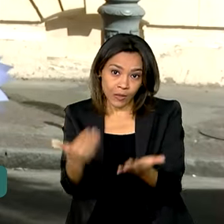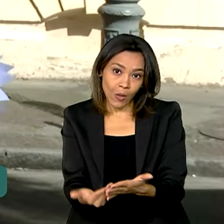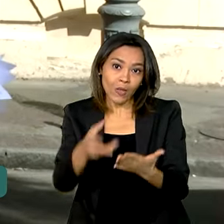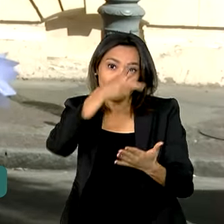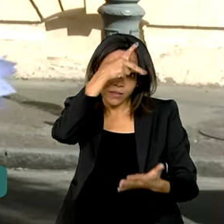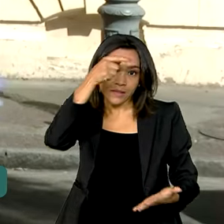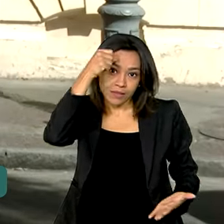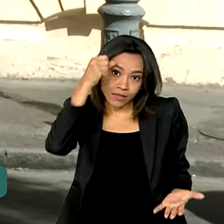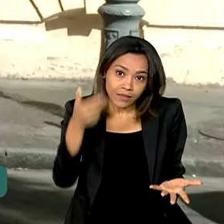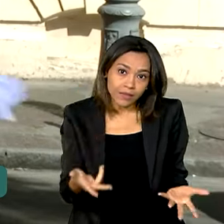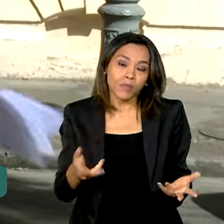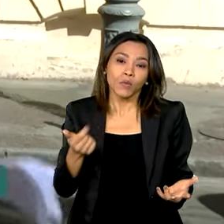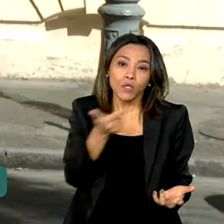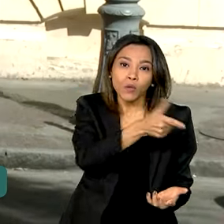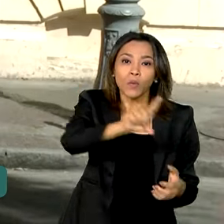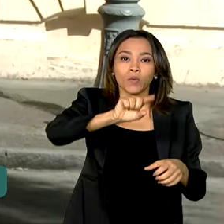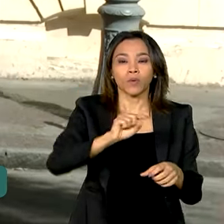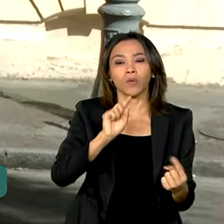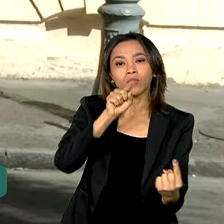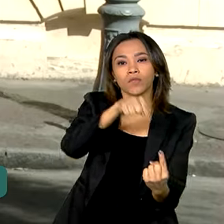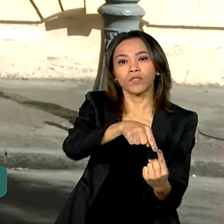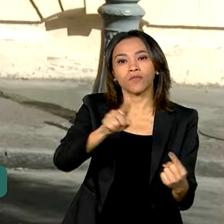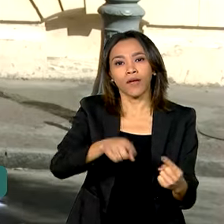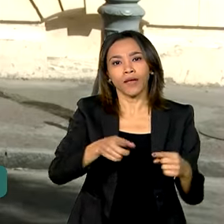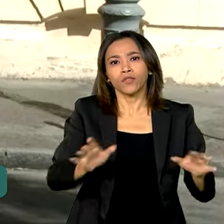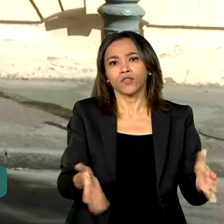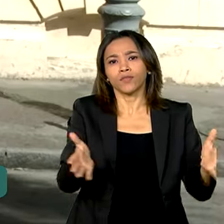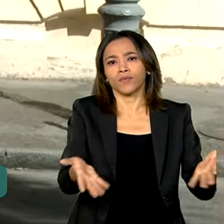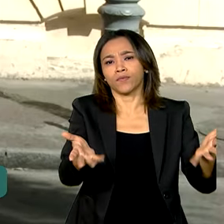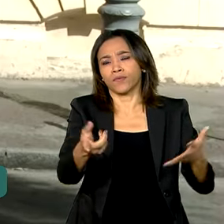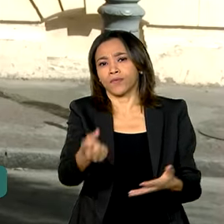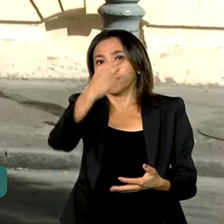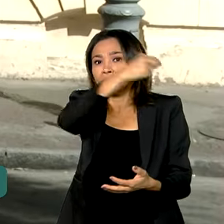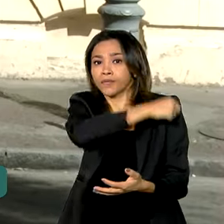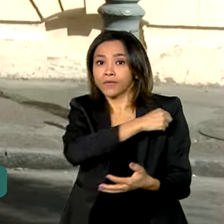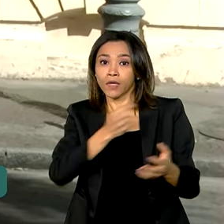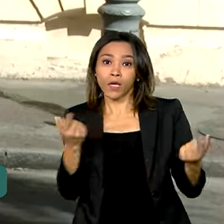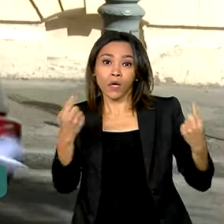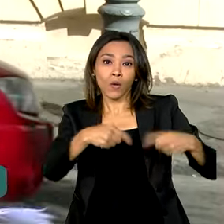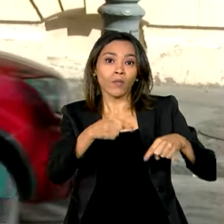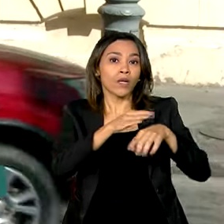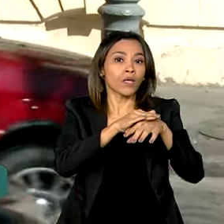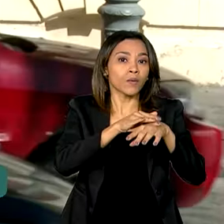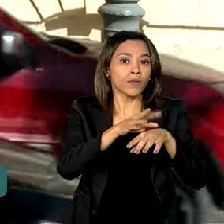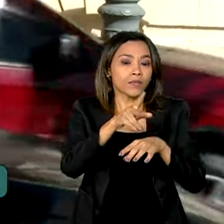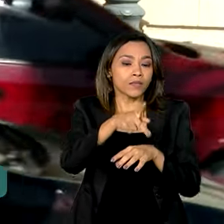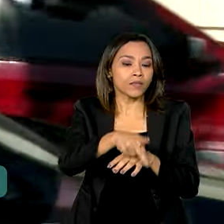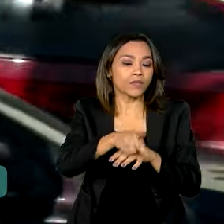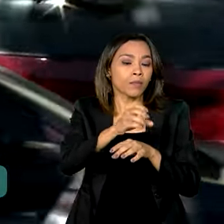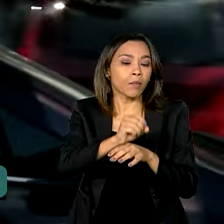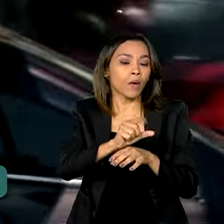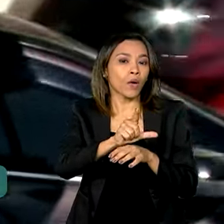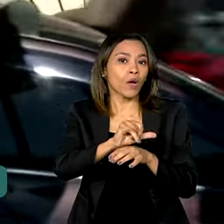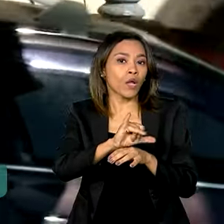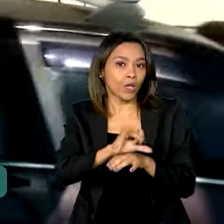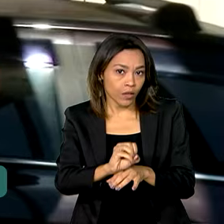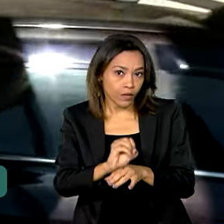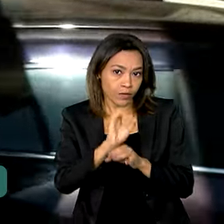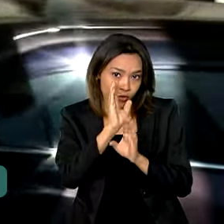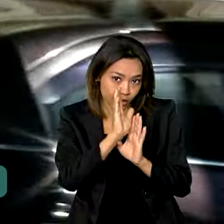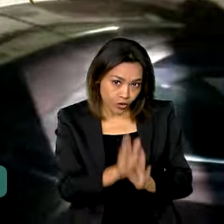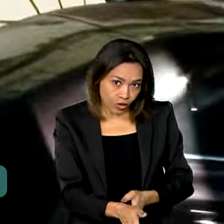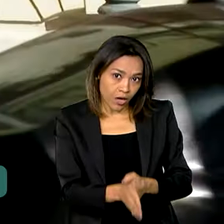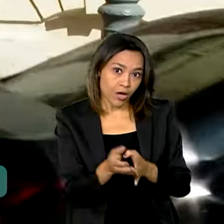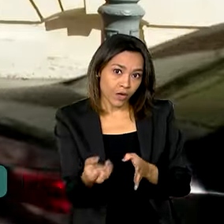é impulsionar a campanha nacional contra a poliomielite já com a versão atualizada